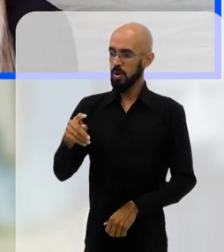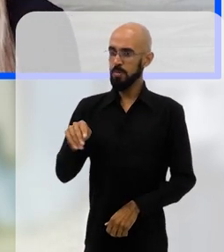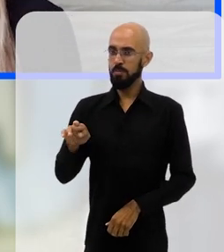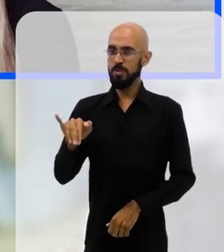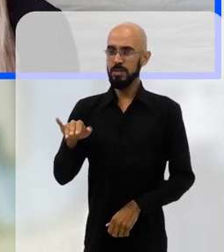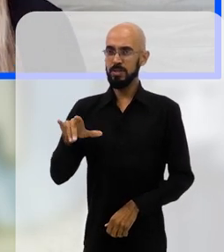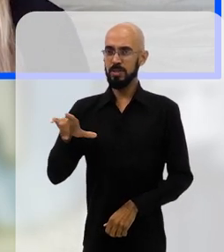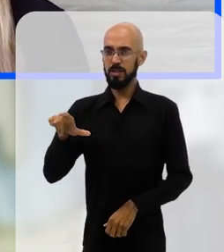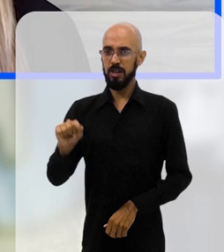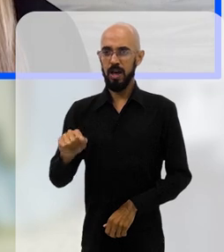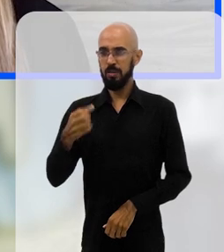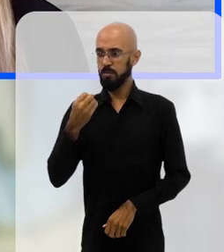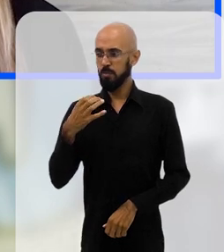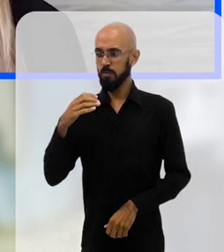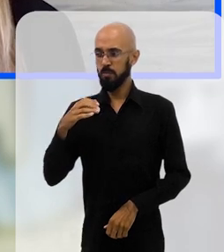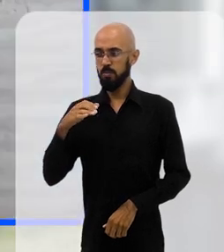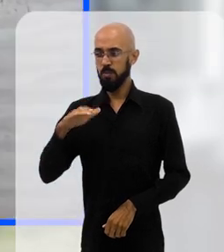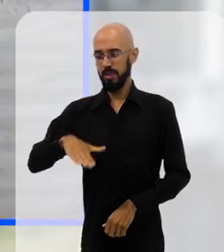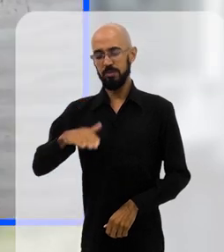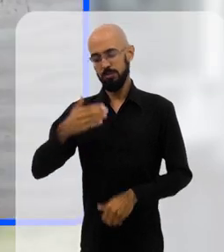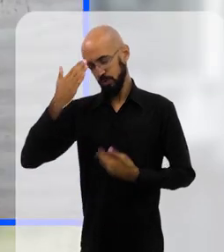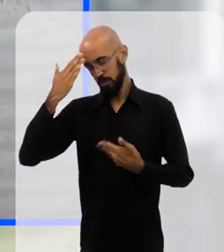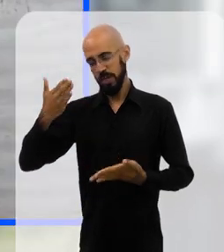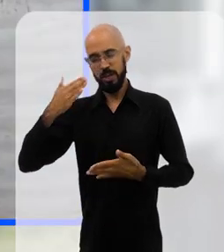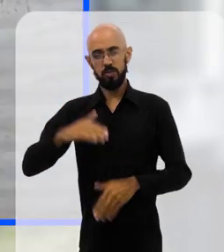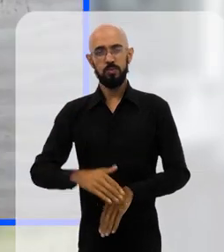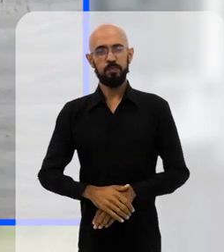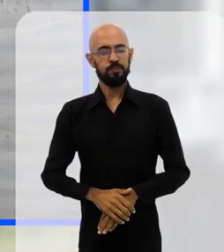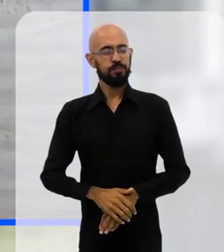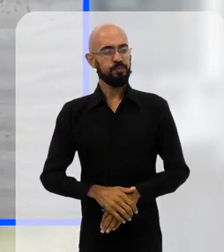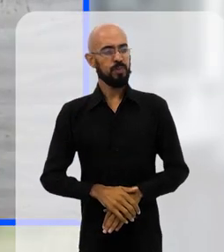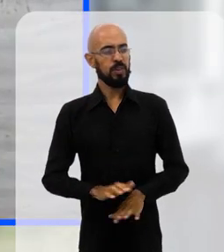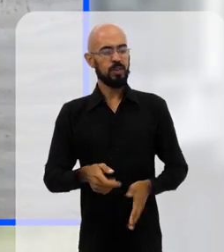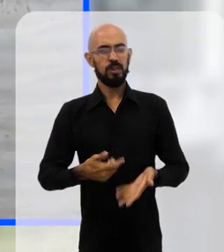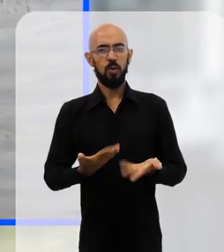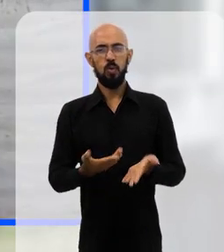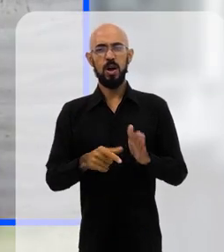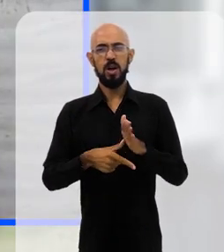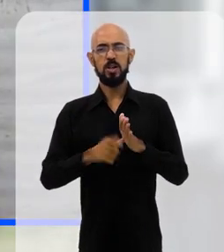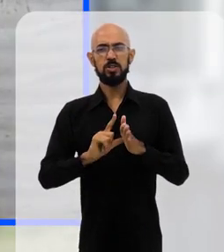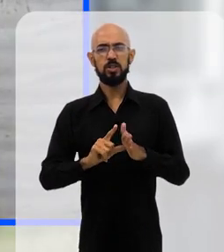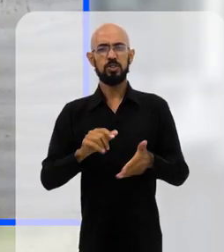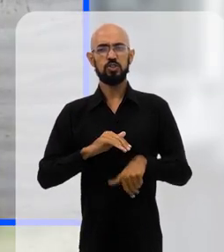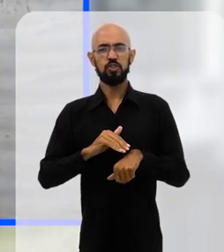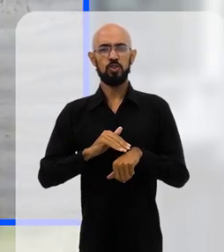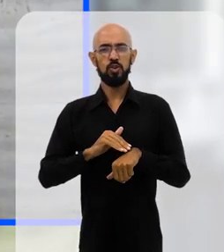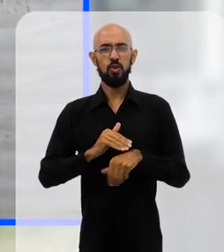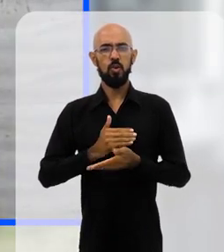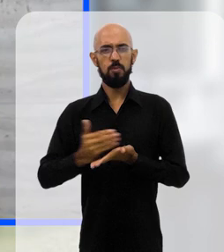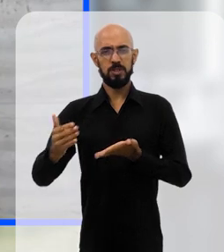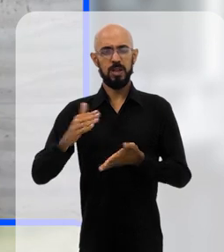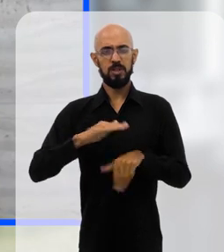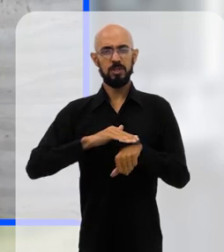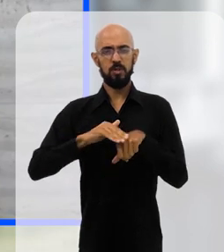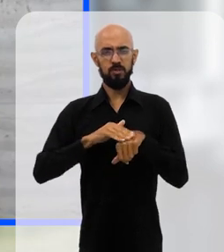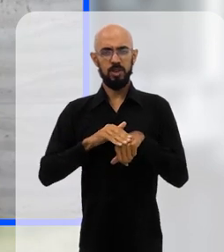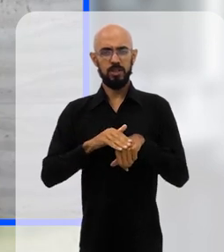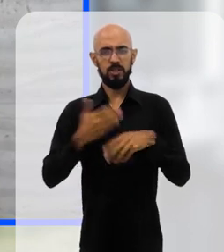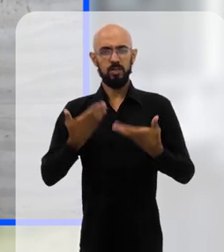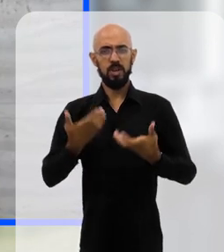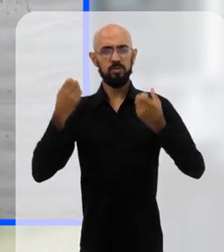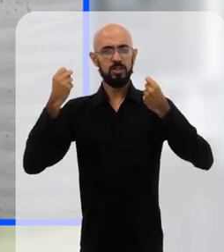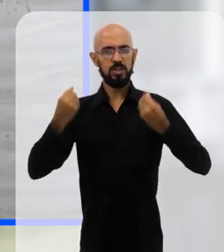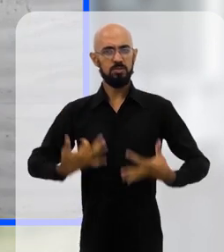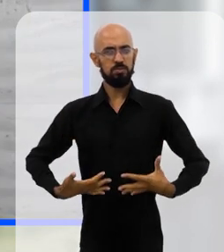Olá, Priscila. Muito obrigado pelo convite. Eu queria que a gente começasse a conversa, eu queria que